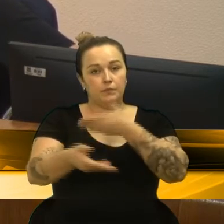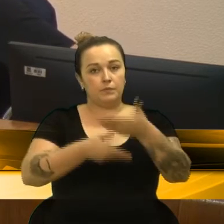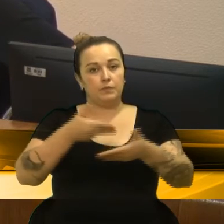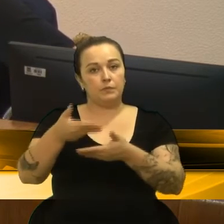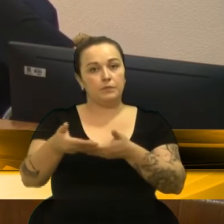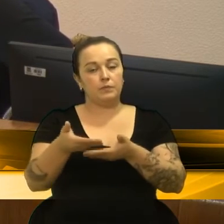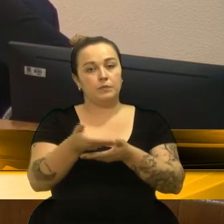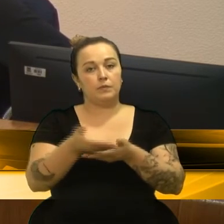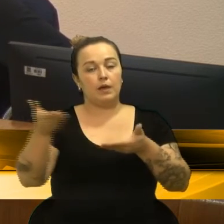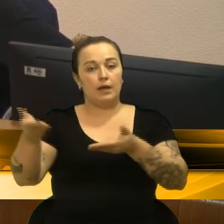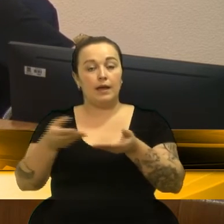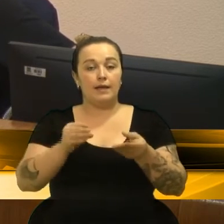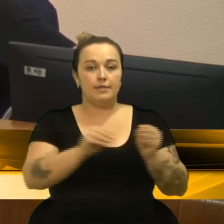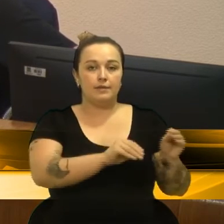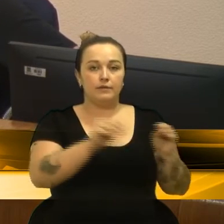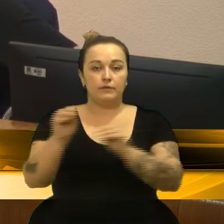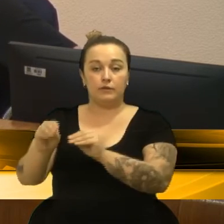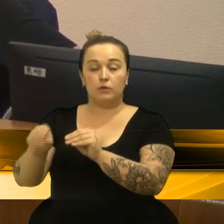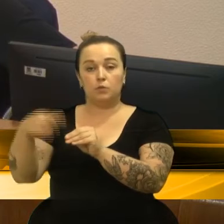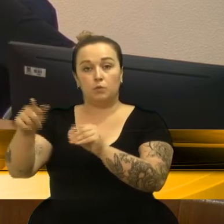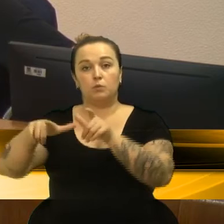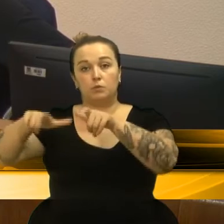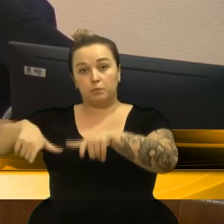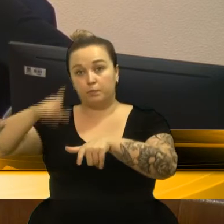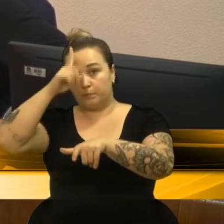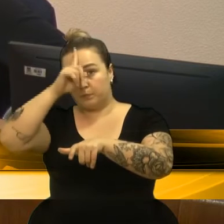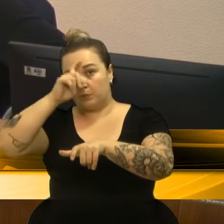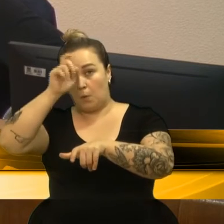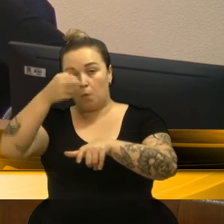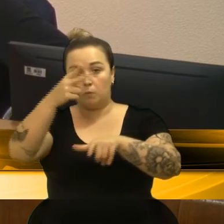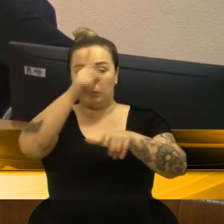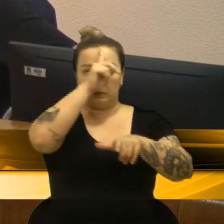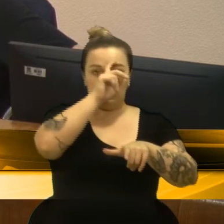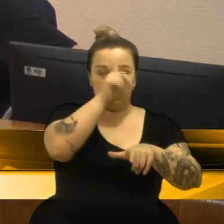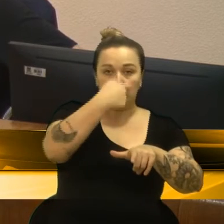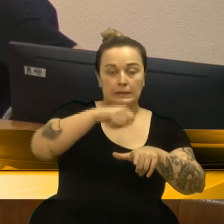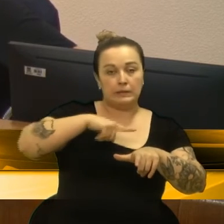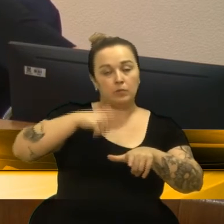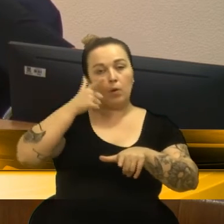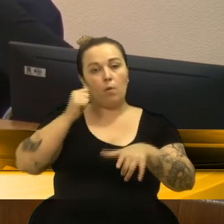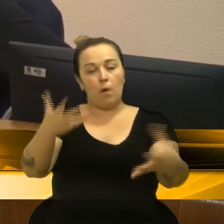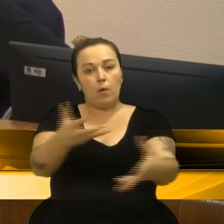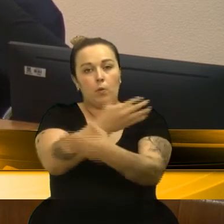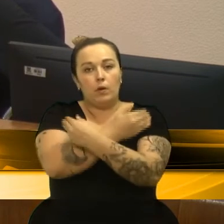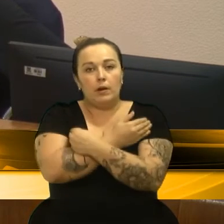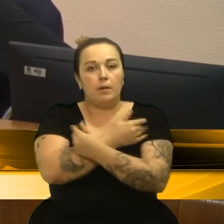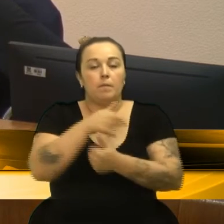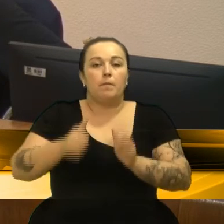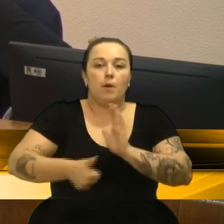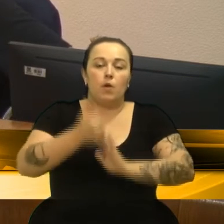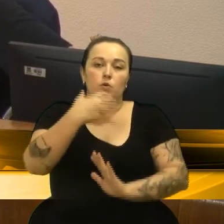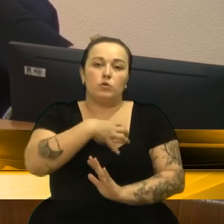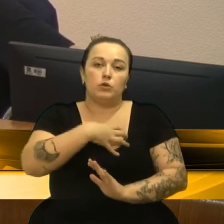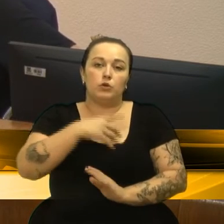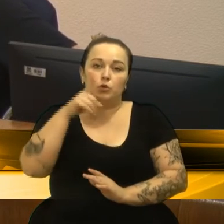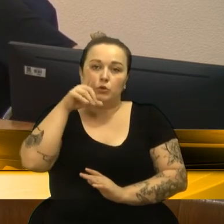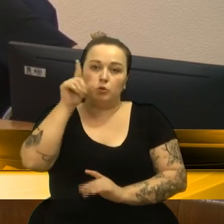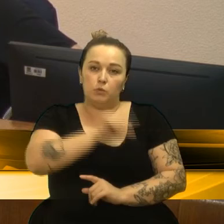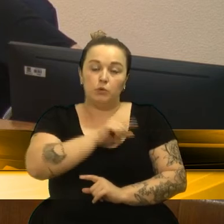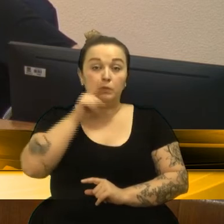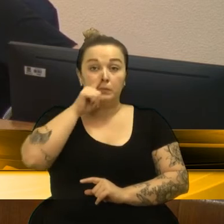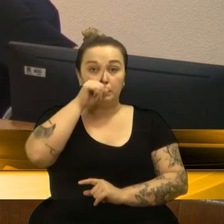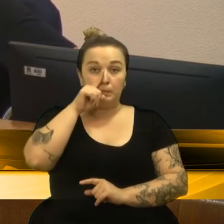pacientes a outros pontos de atenção quando necessário, mediante implantação de acolhimento com avaliação de riscos e vulnerabilidades,